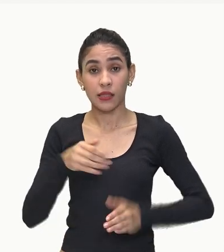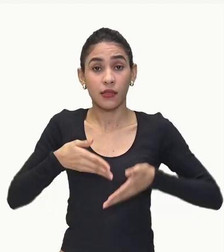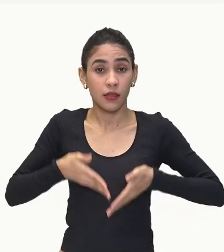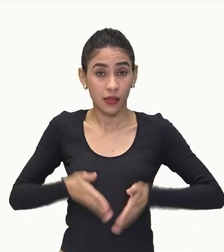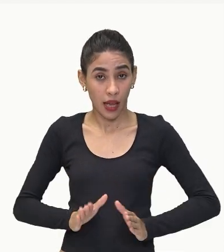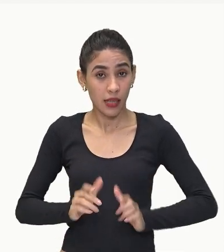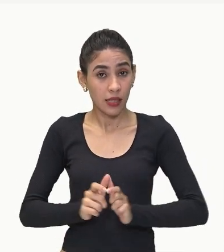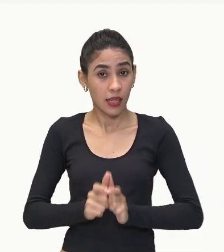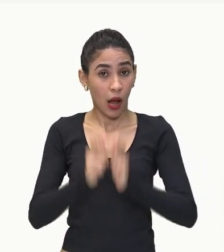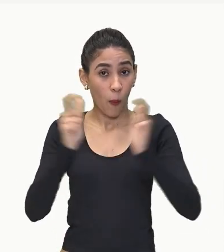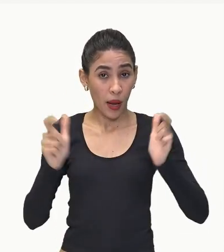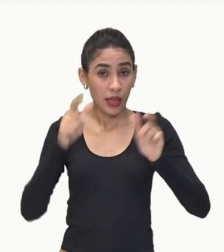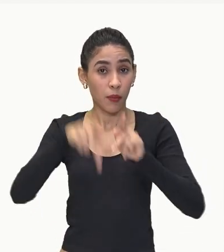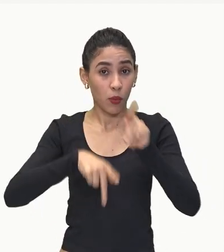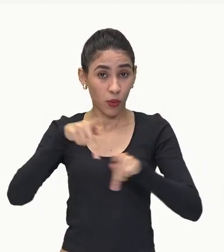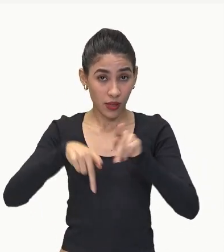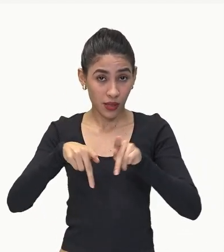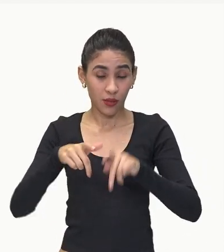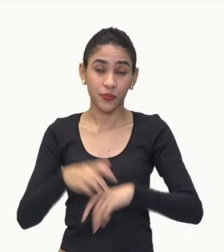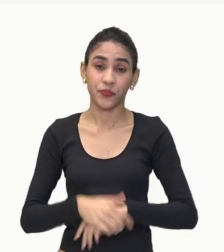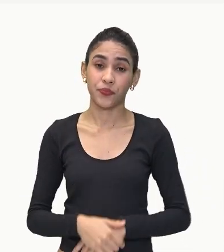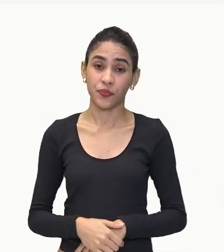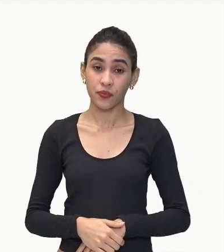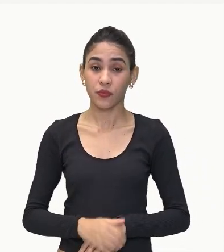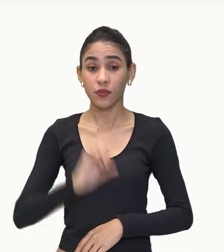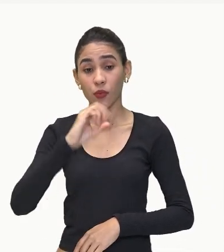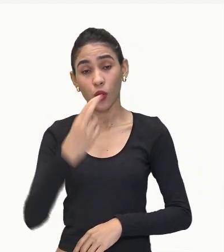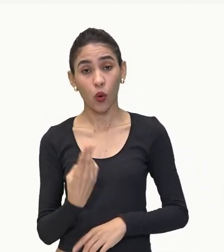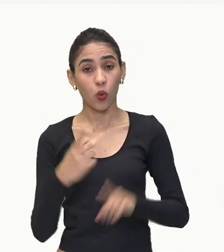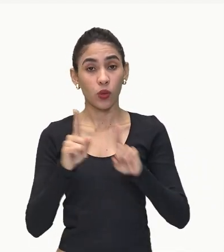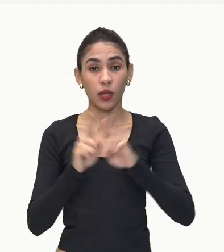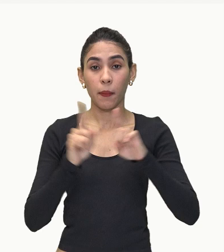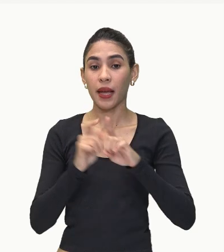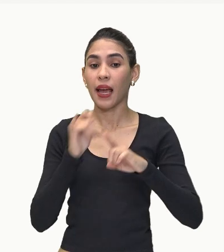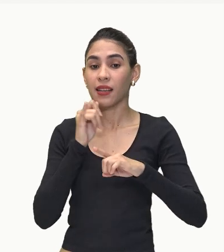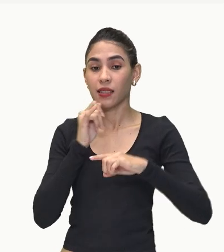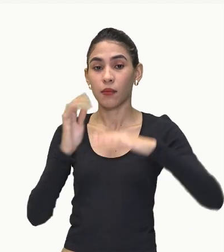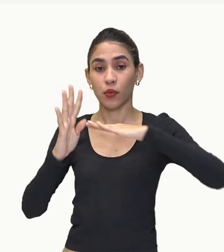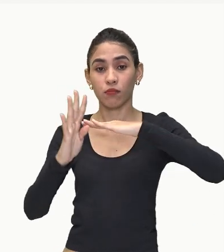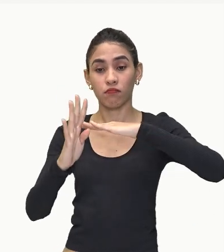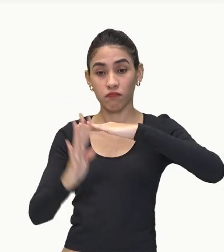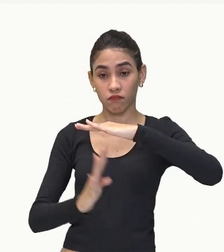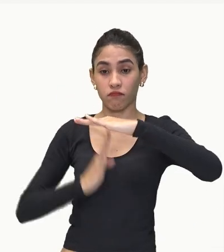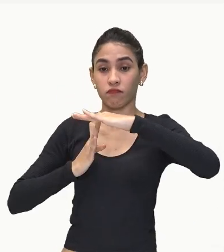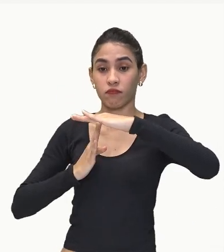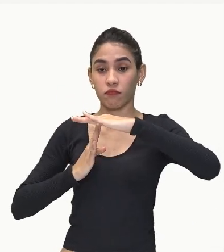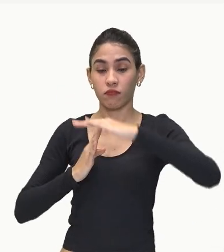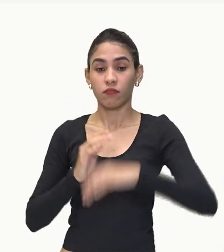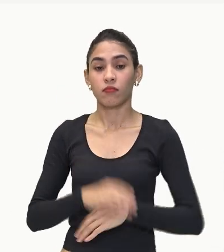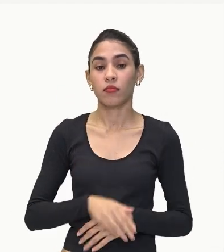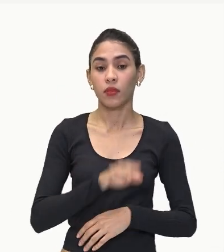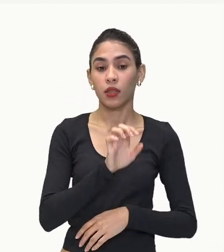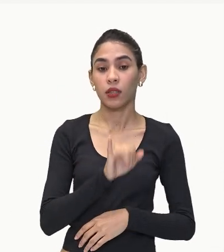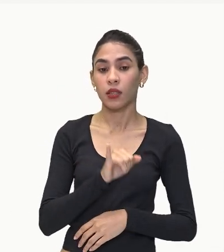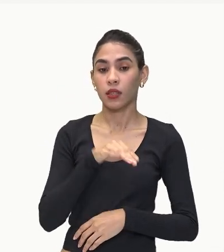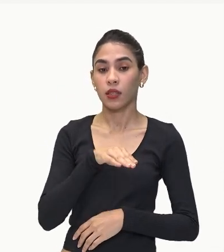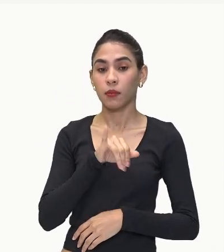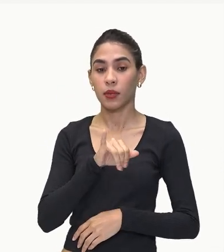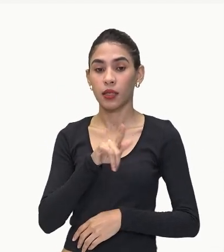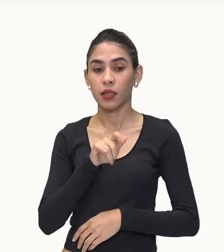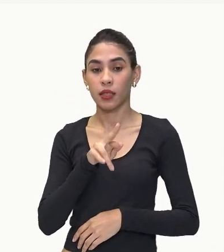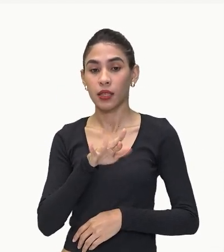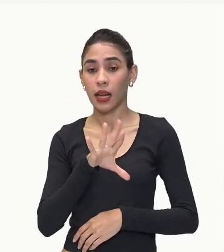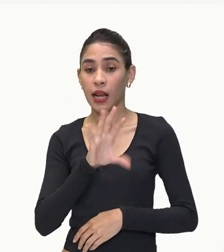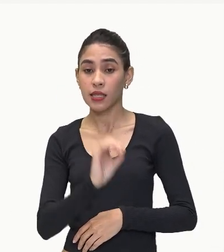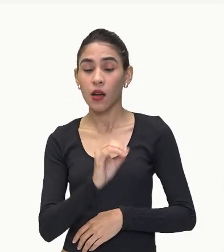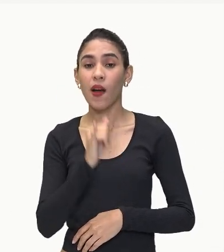indivíduos Ele vai crescendo Vai aumentando Ou com o processo De imigração Né? Indivíduos que estão Imigrando de um lugar Para o